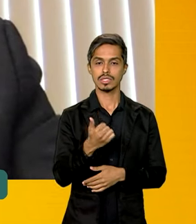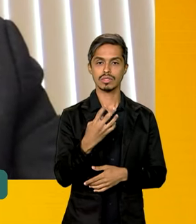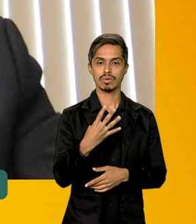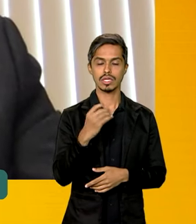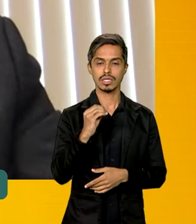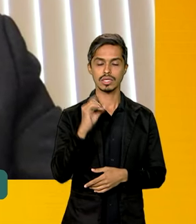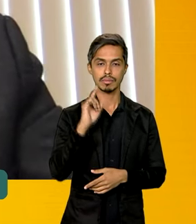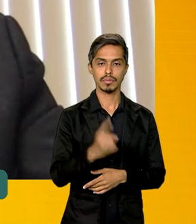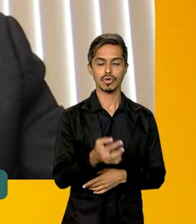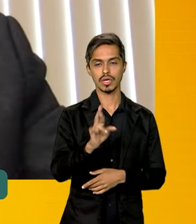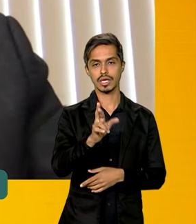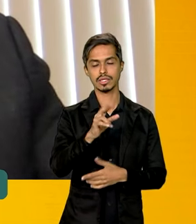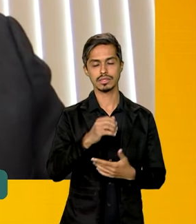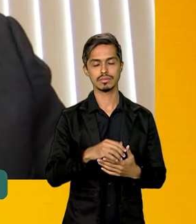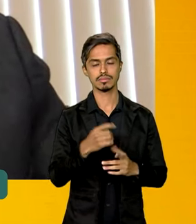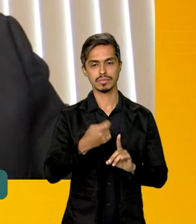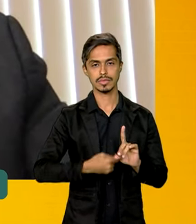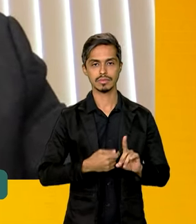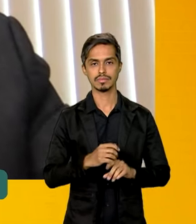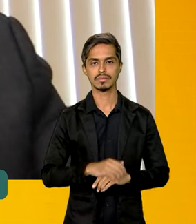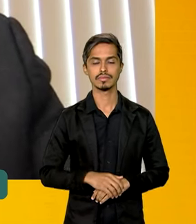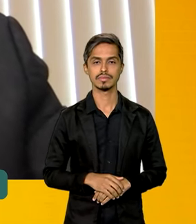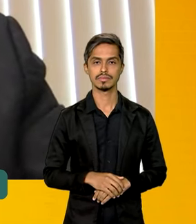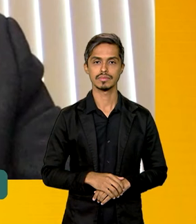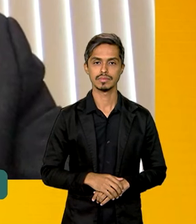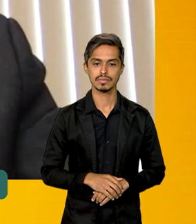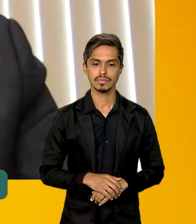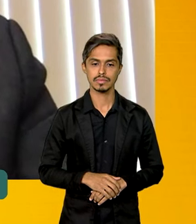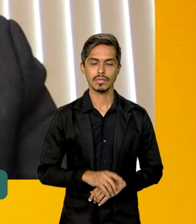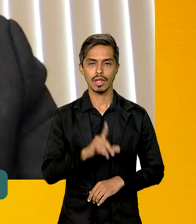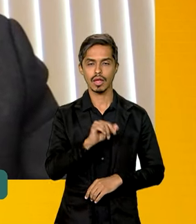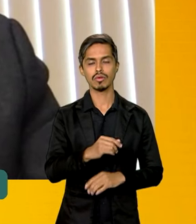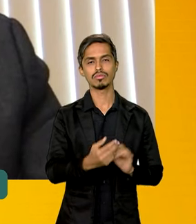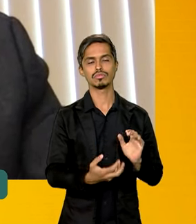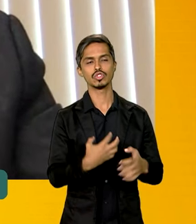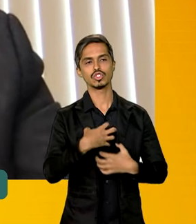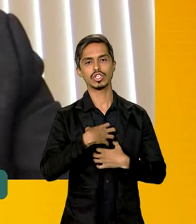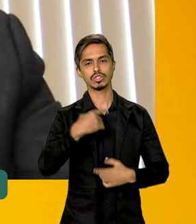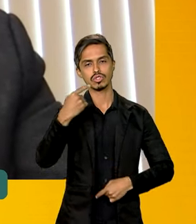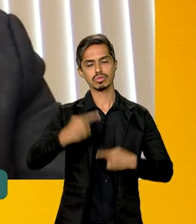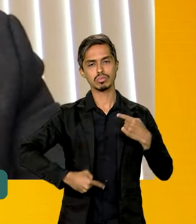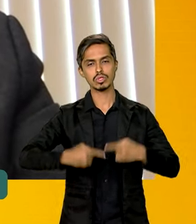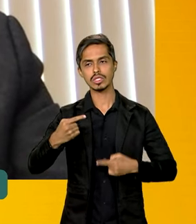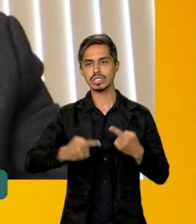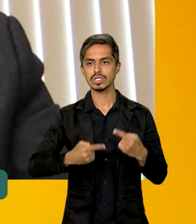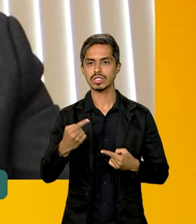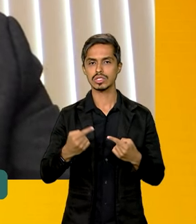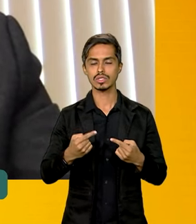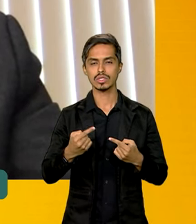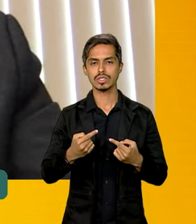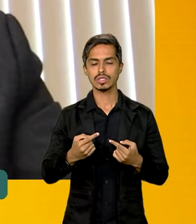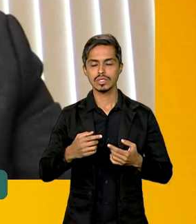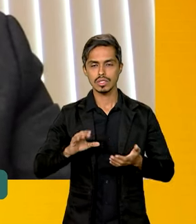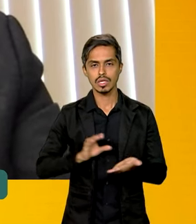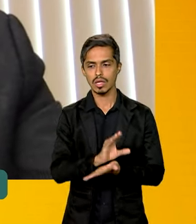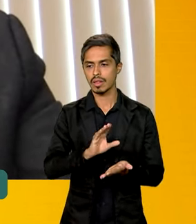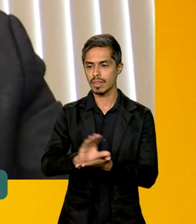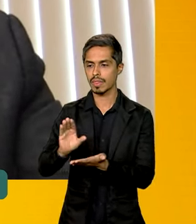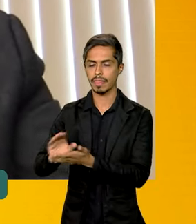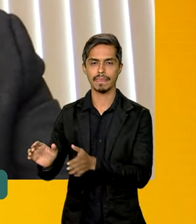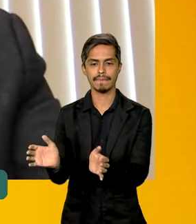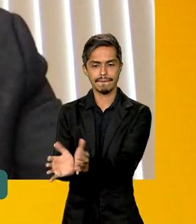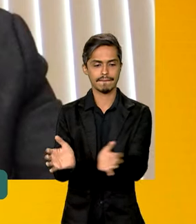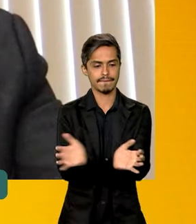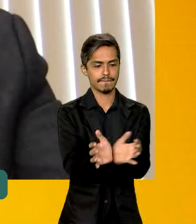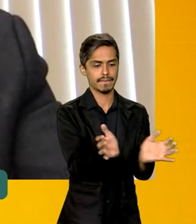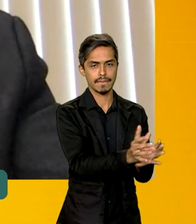reais por mês. Então, é um desenho de uma política que financia essas equipes que vão trabalhar